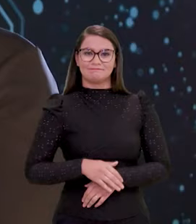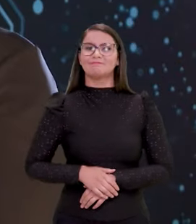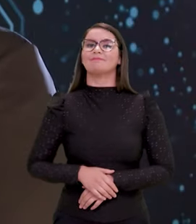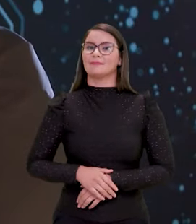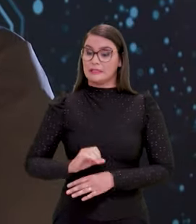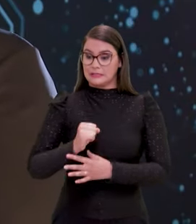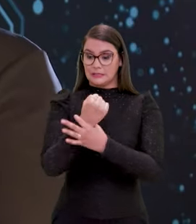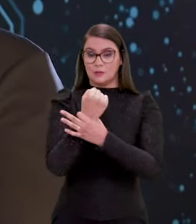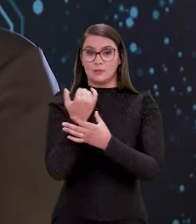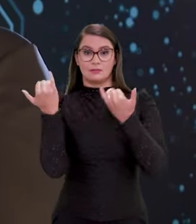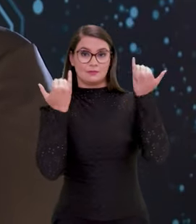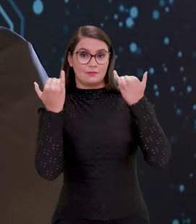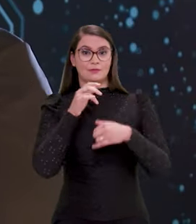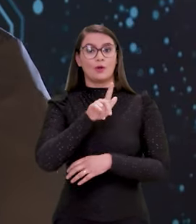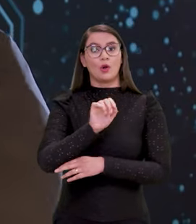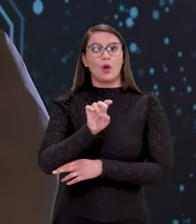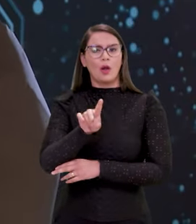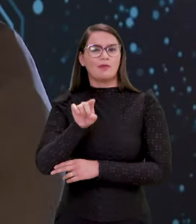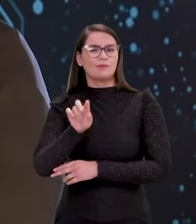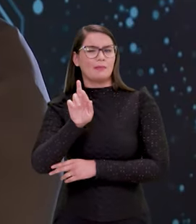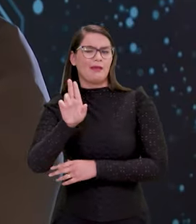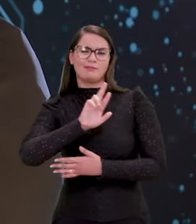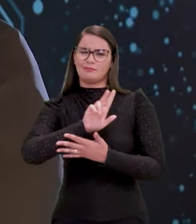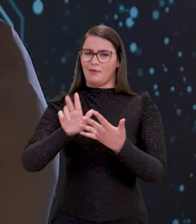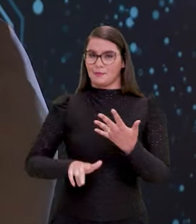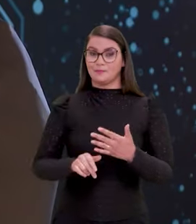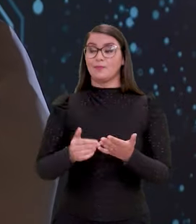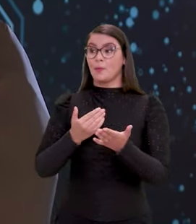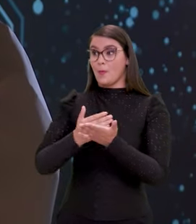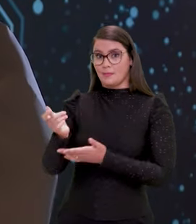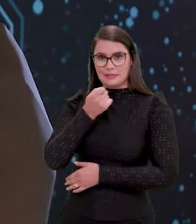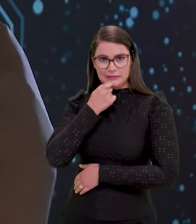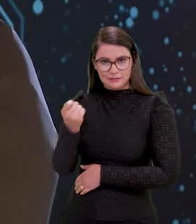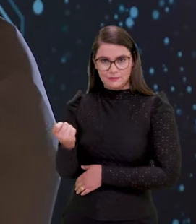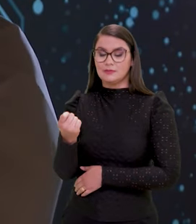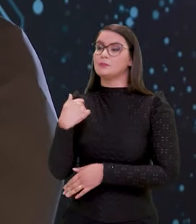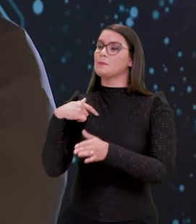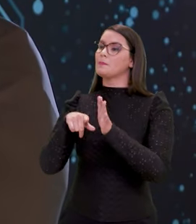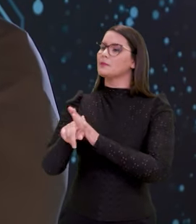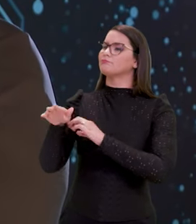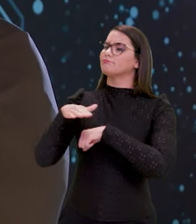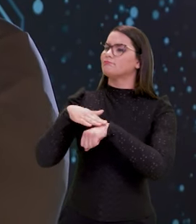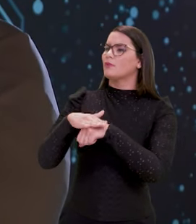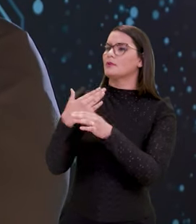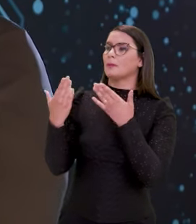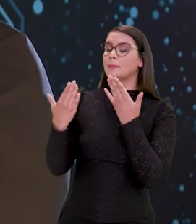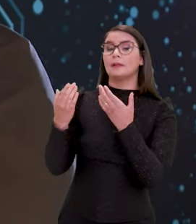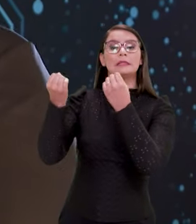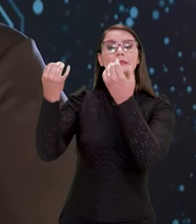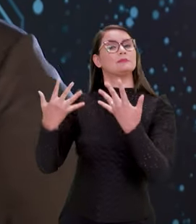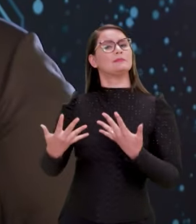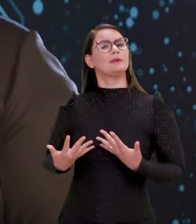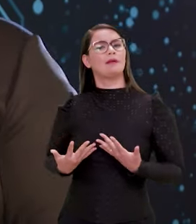segurança da informação, GOV-BR, tem um monte de coisa envolvida. Eu gostaria de começar a entrevista, da gente conversar um pouco para que o senhor